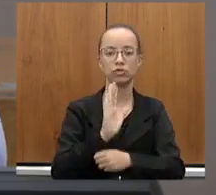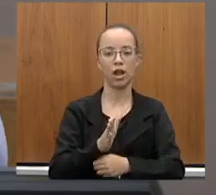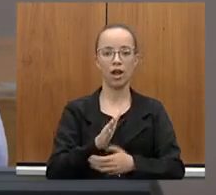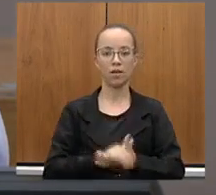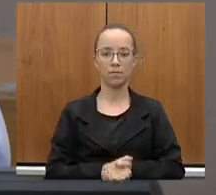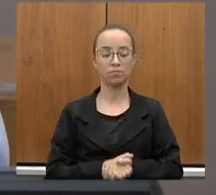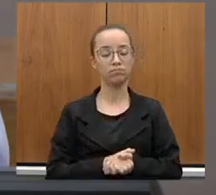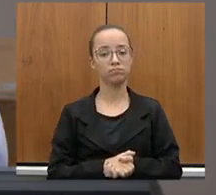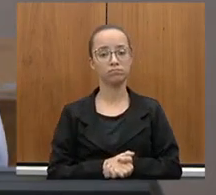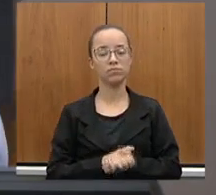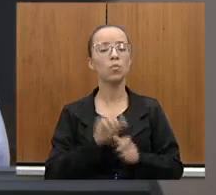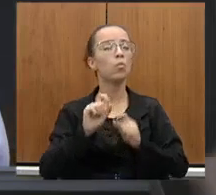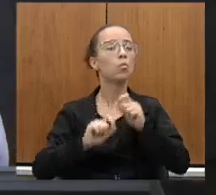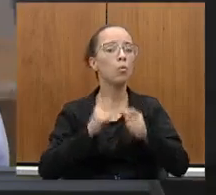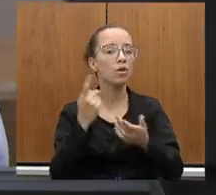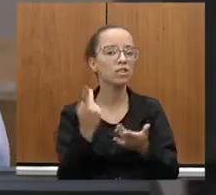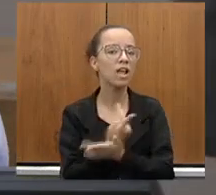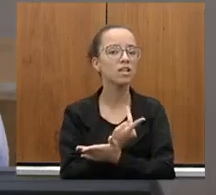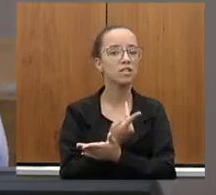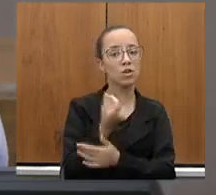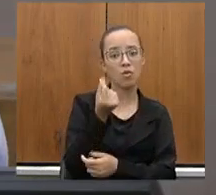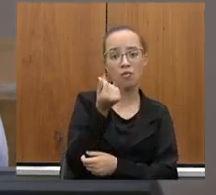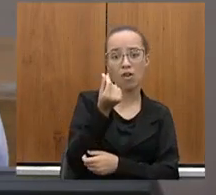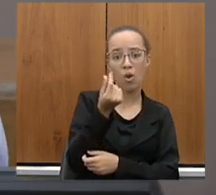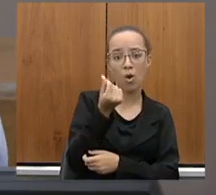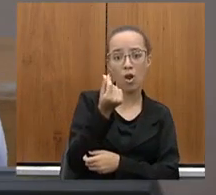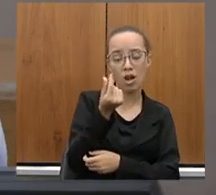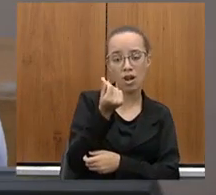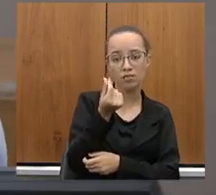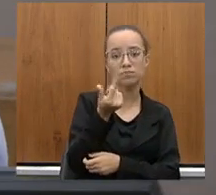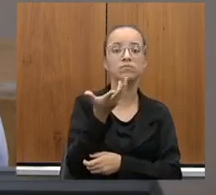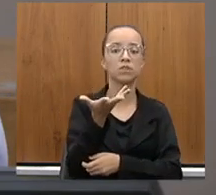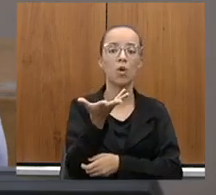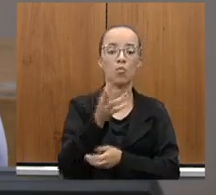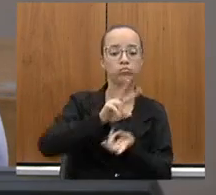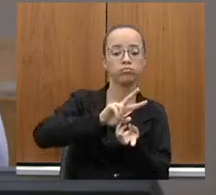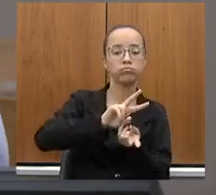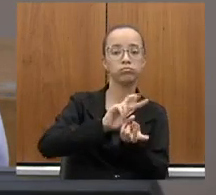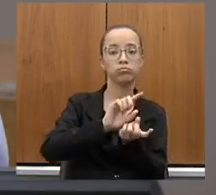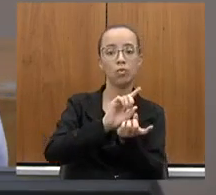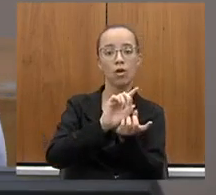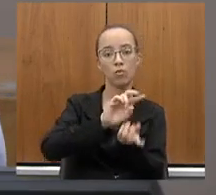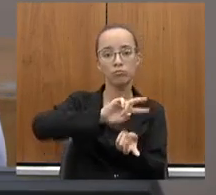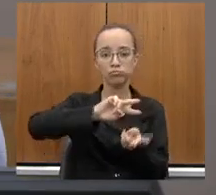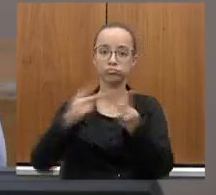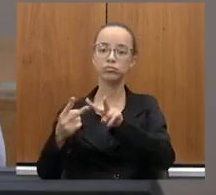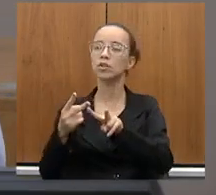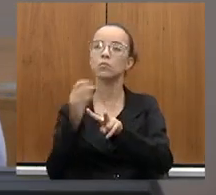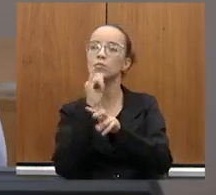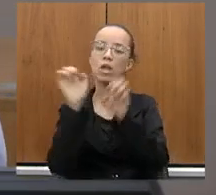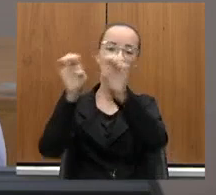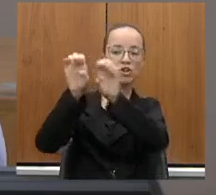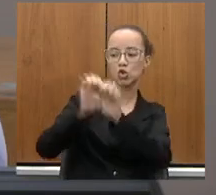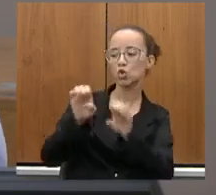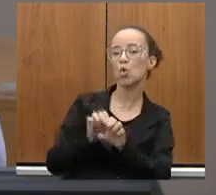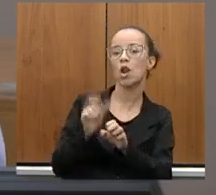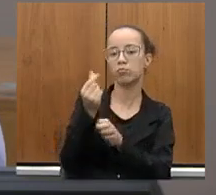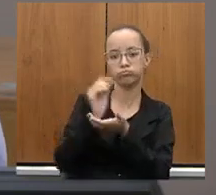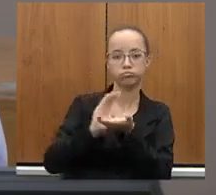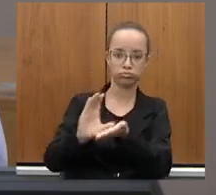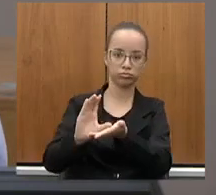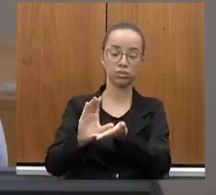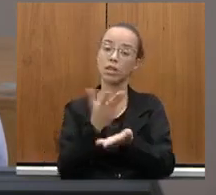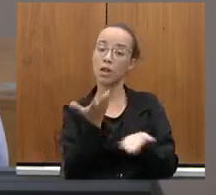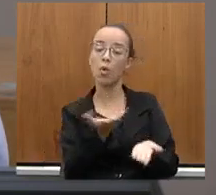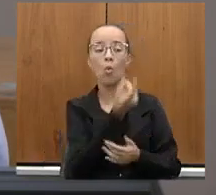E isso gera, naturalmente, valores de outorga, que são, então, revertidos para investimentos em infraestrutura. Então, aquele